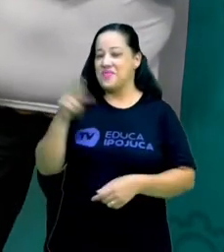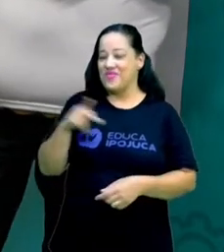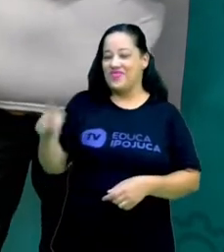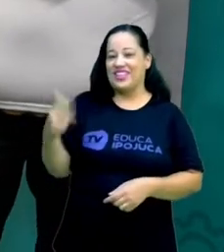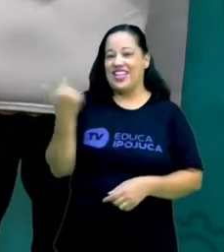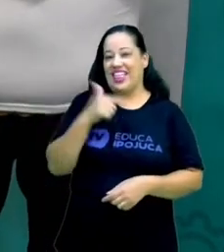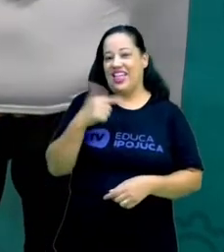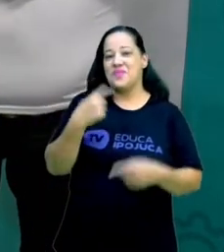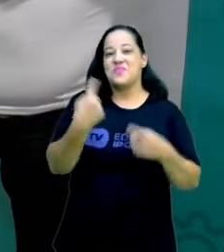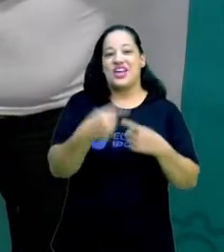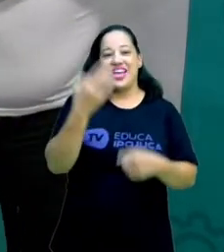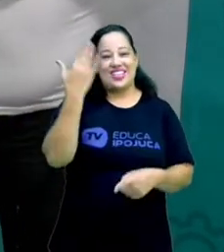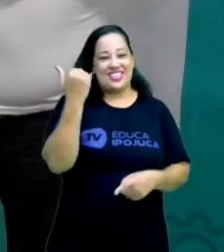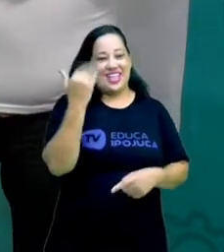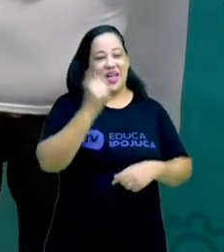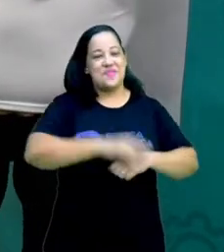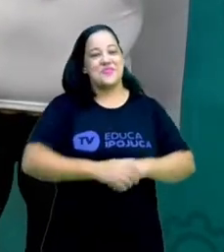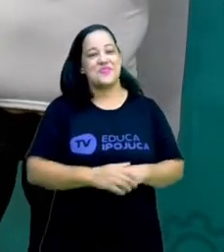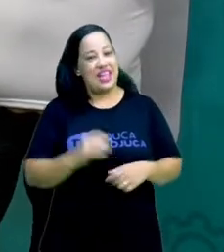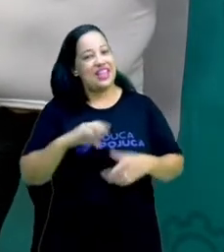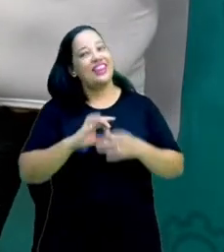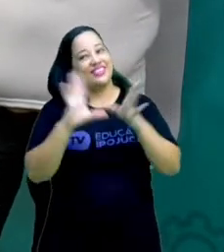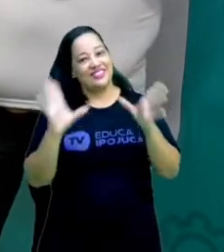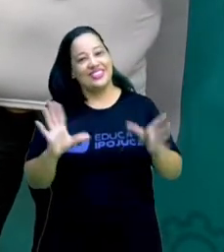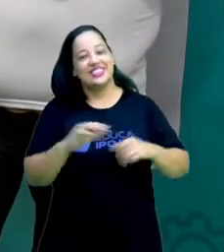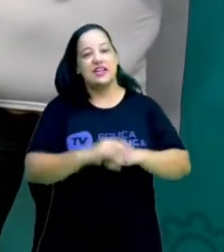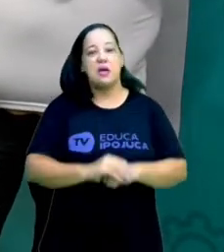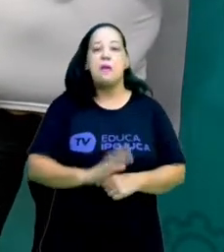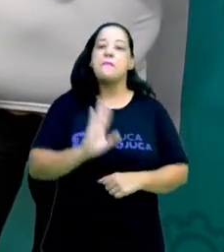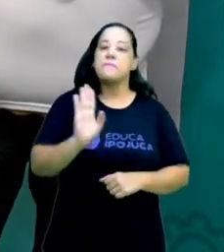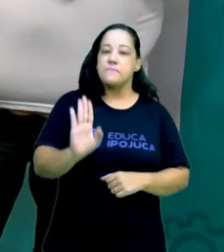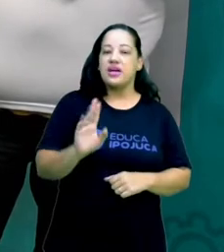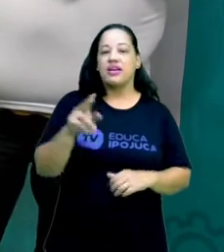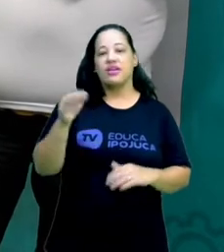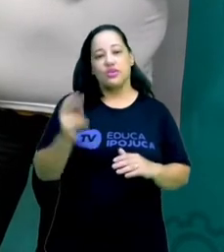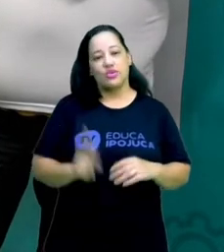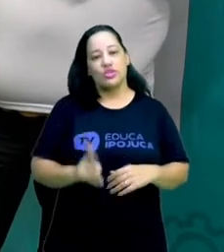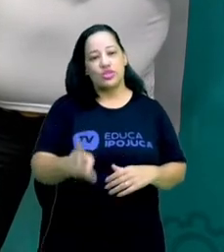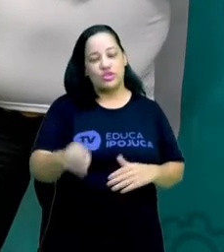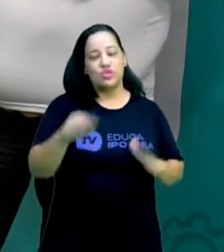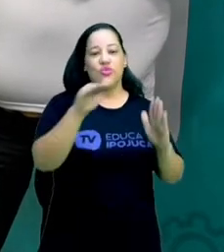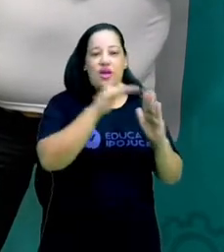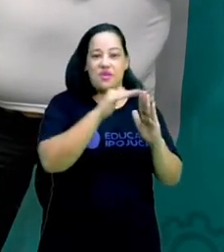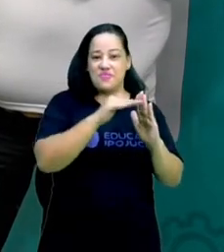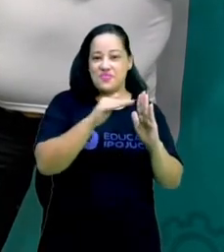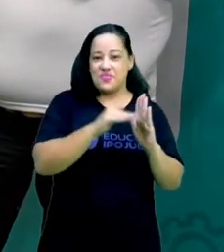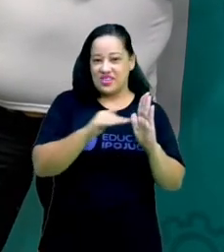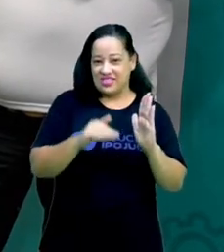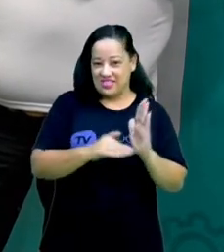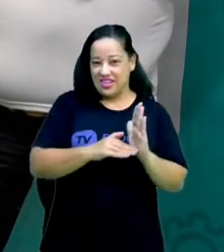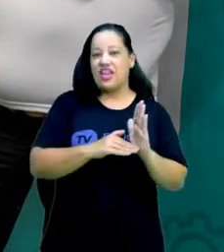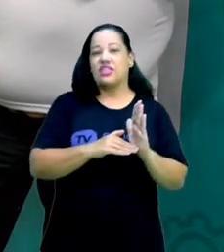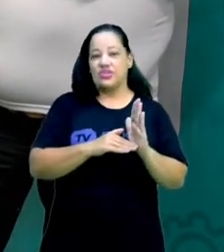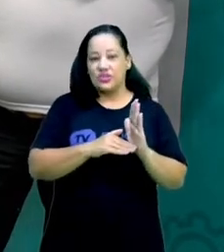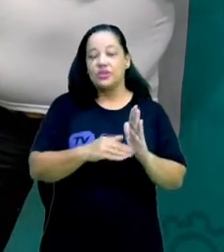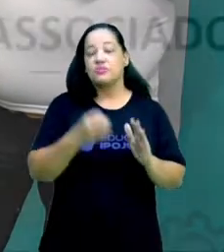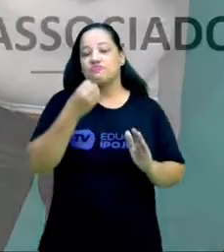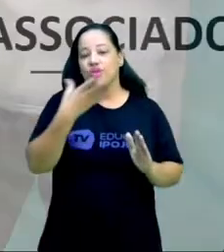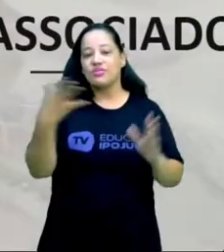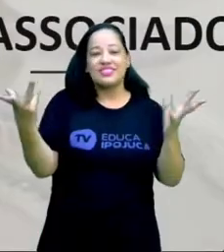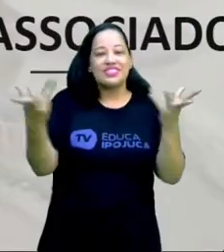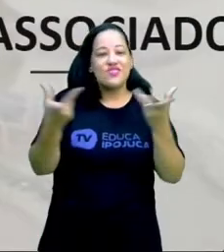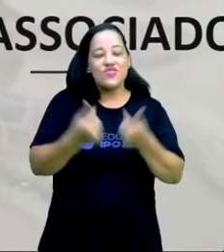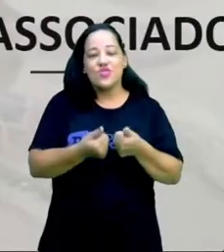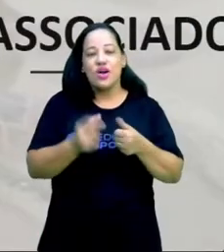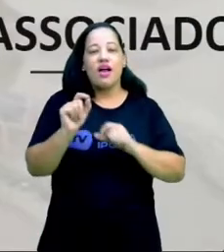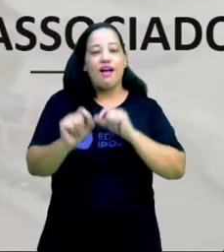sabe do que ele se livrou. Mas continuando em projetos, um projeto maravilhoso que a gente também tem, é o